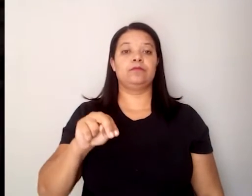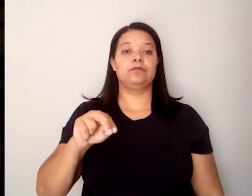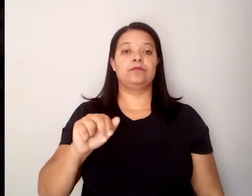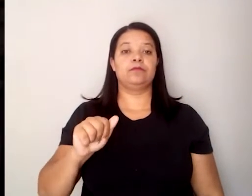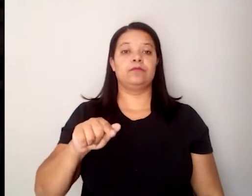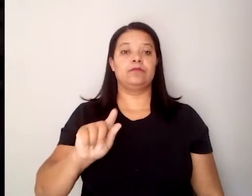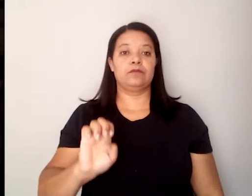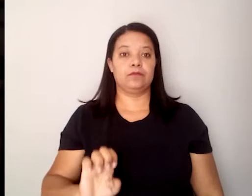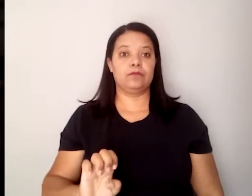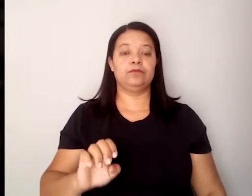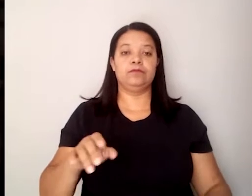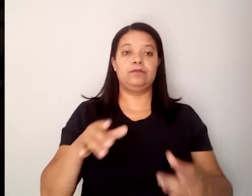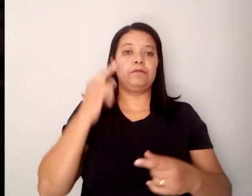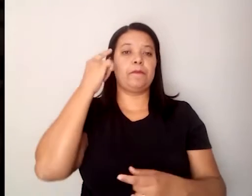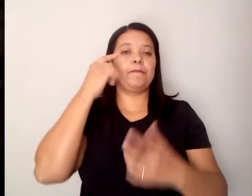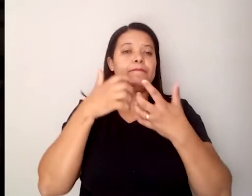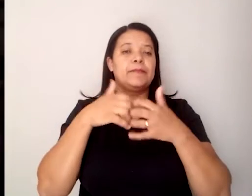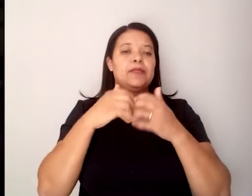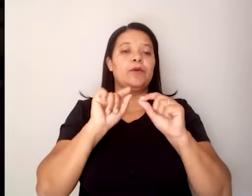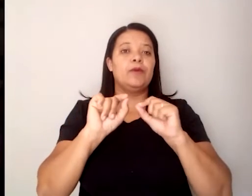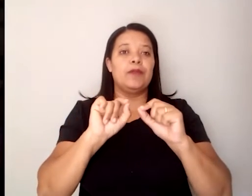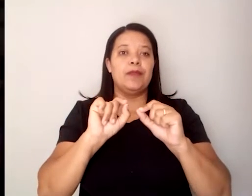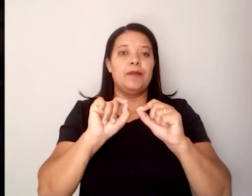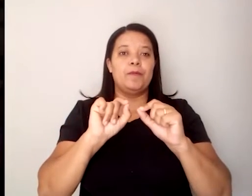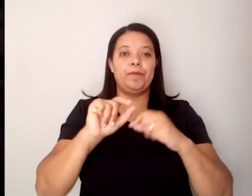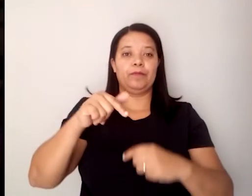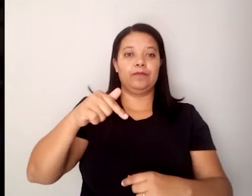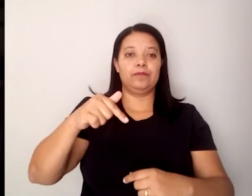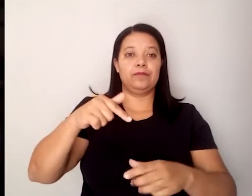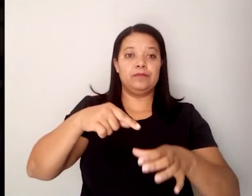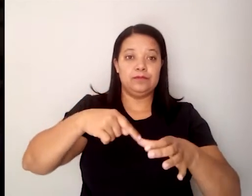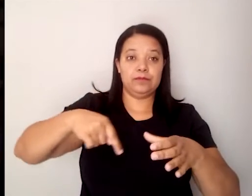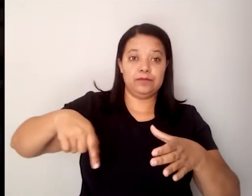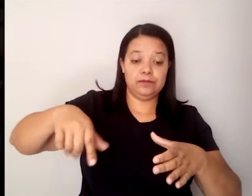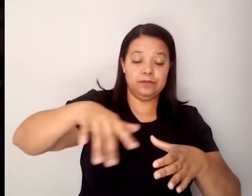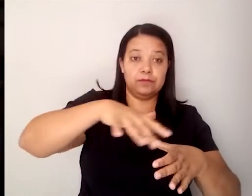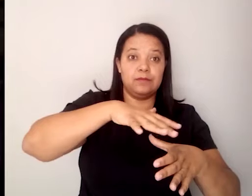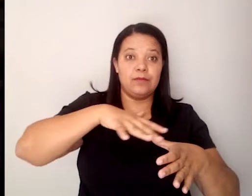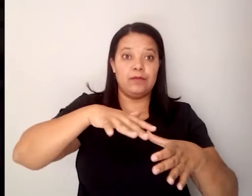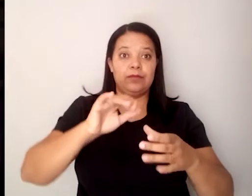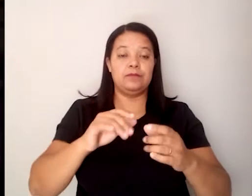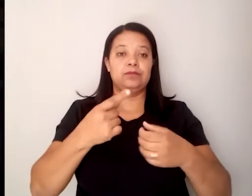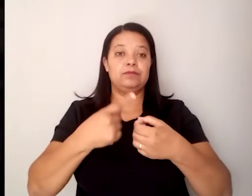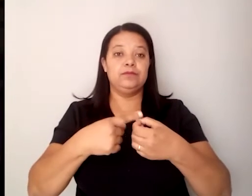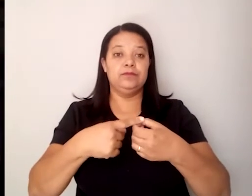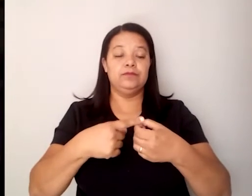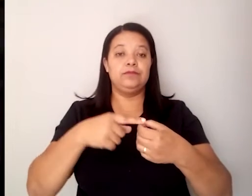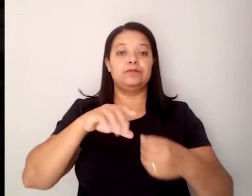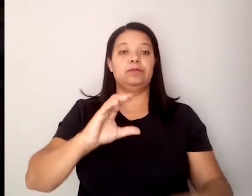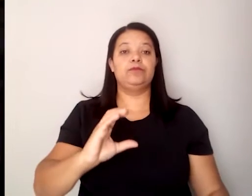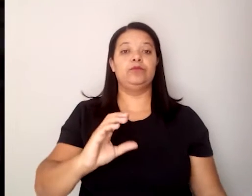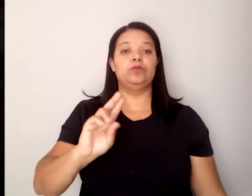salões, nos sete salões do Cuparaque, lá no município de Resplendor, no Vale do Rio